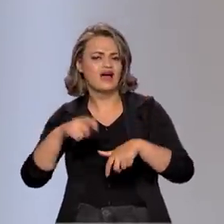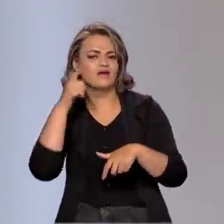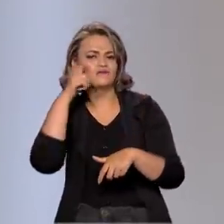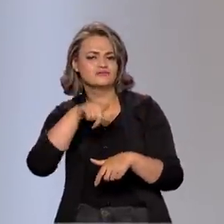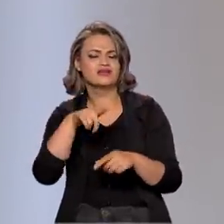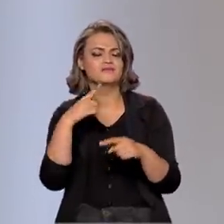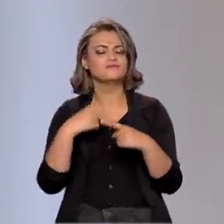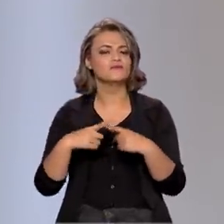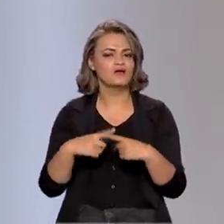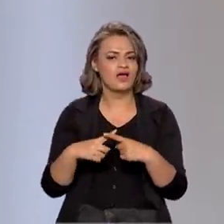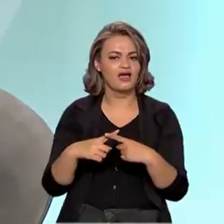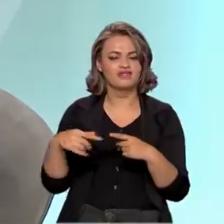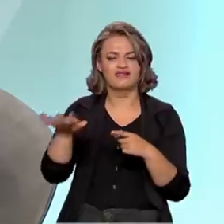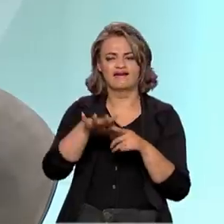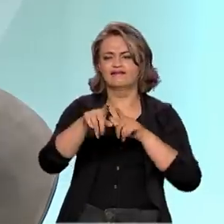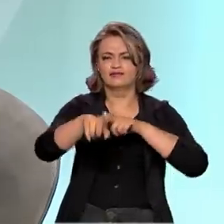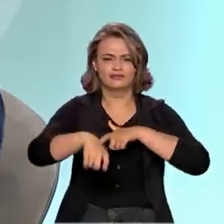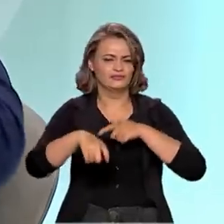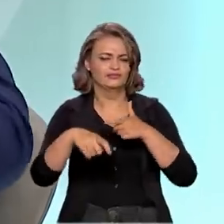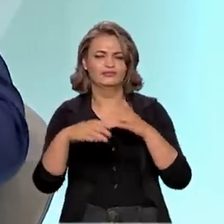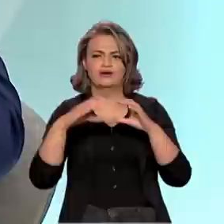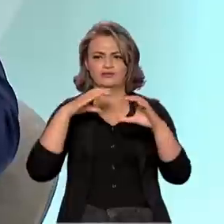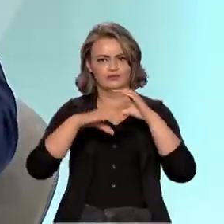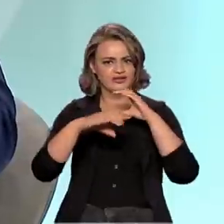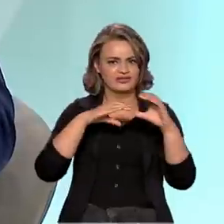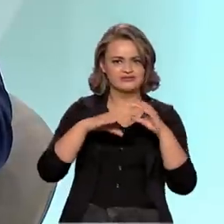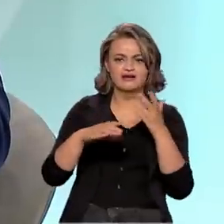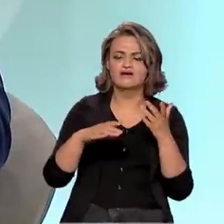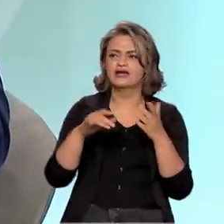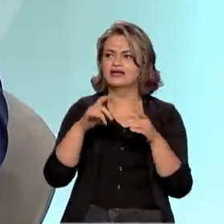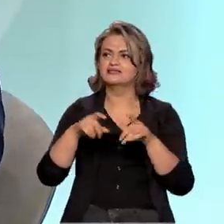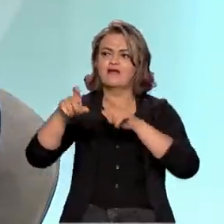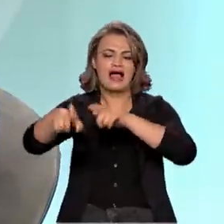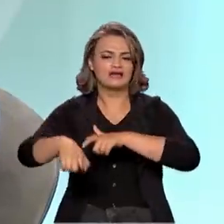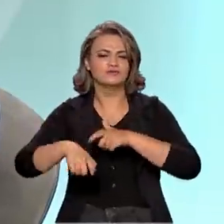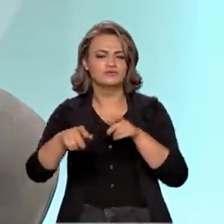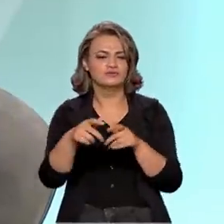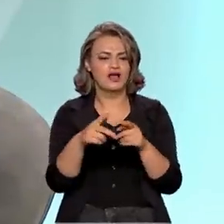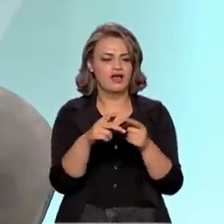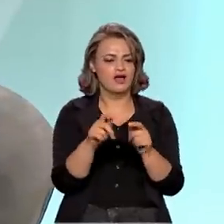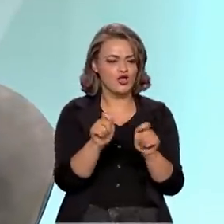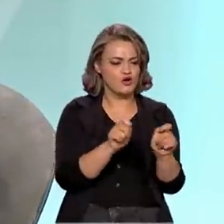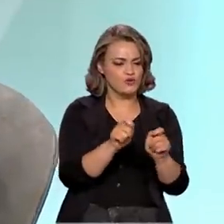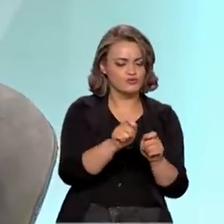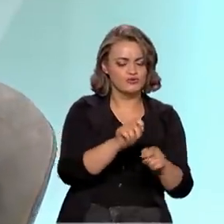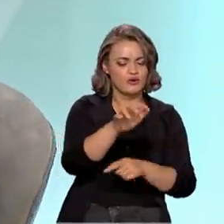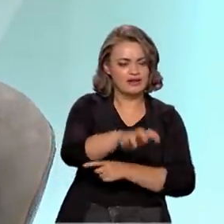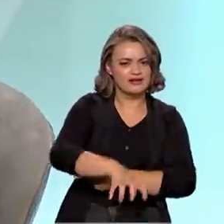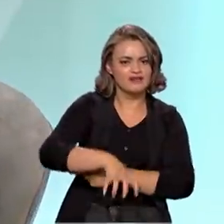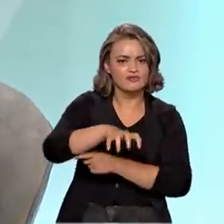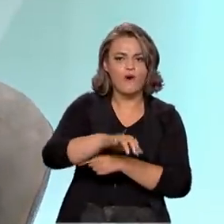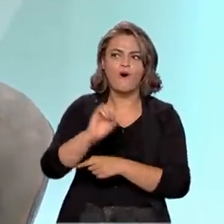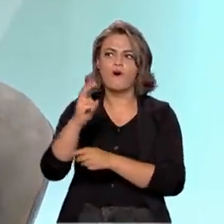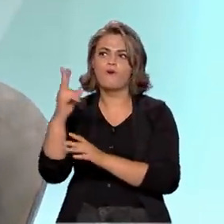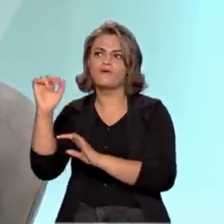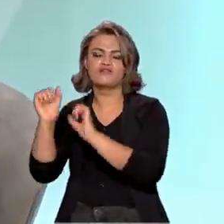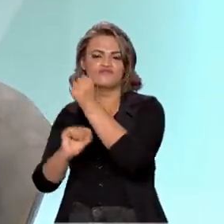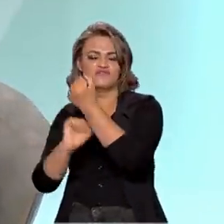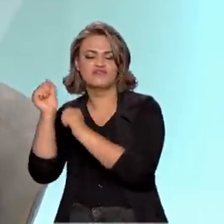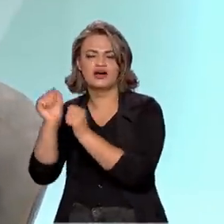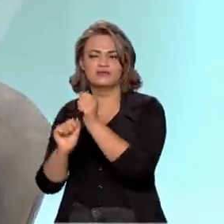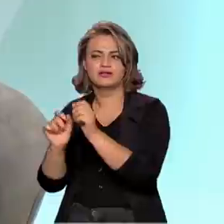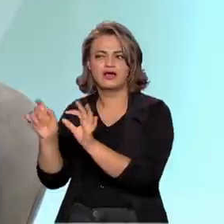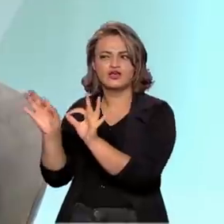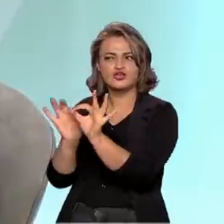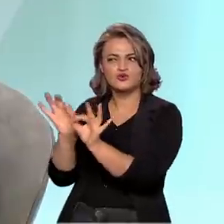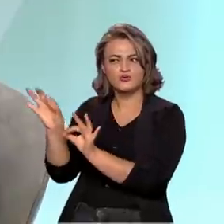aplicações práticas, na agricultura, por exemplo, para controlar máquinas, ou na indústria também, para controlar máquinas